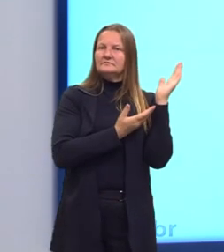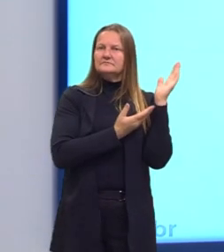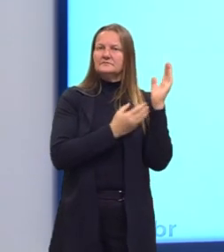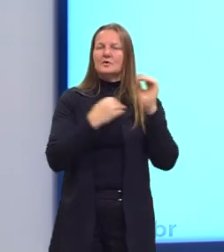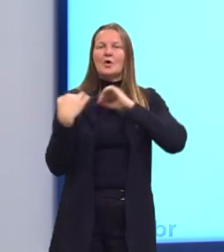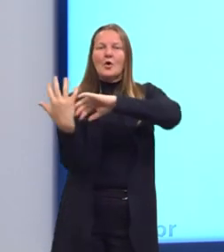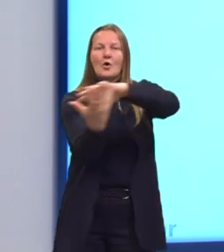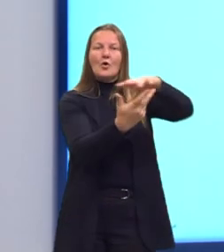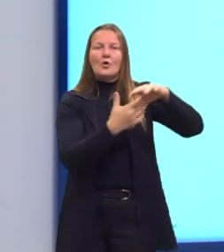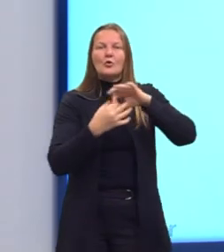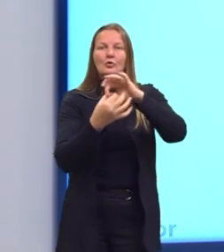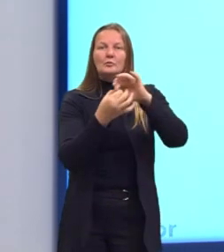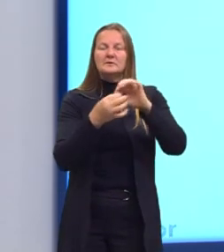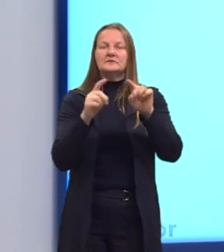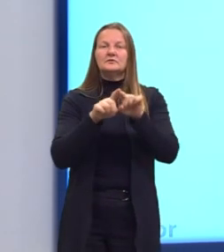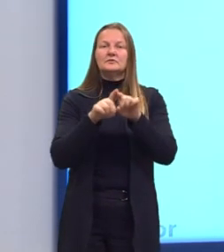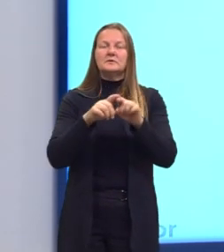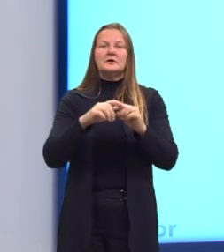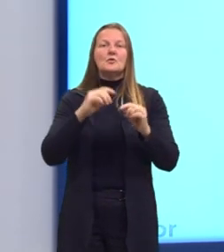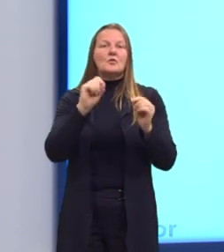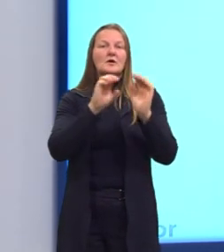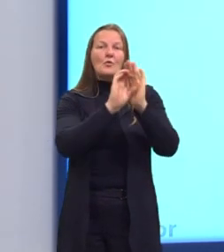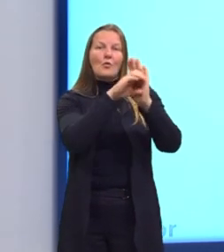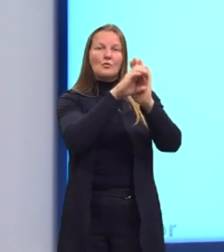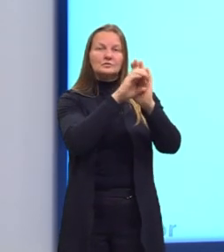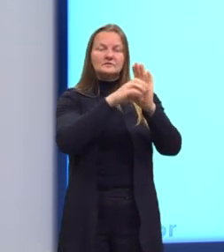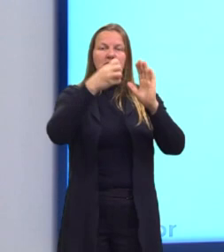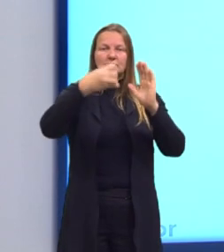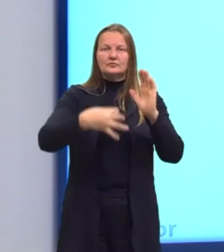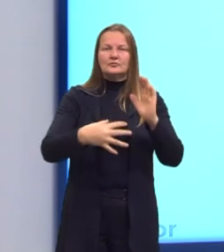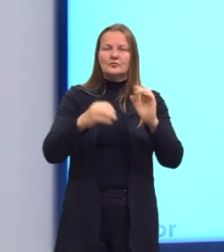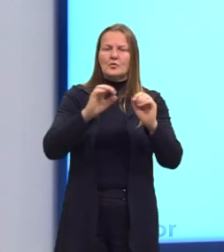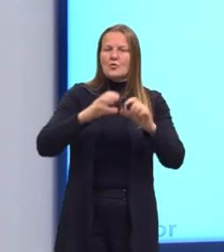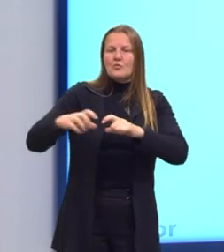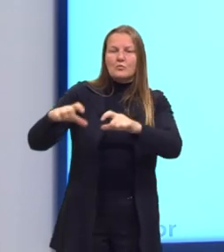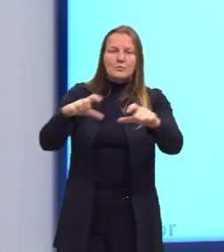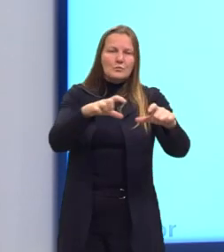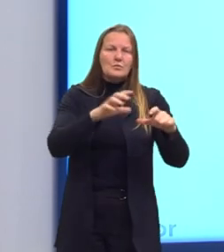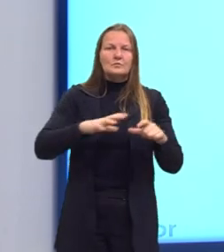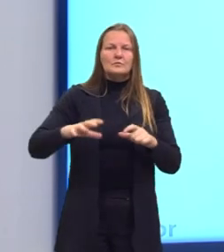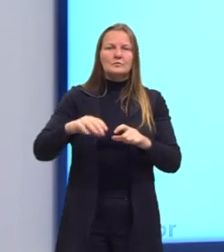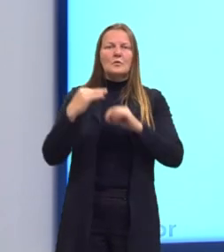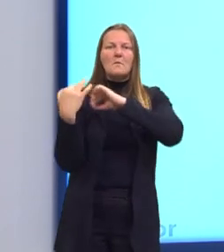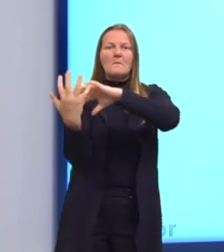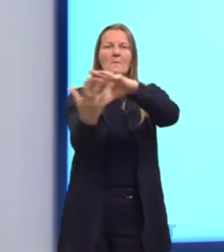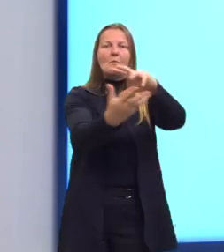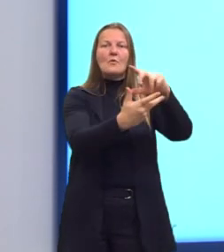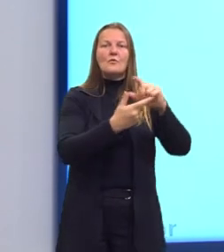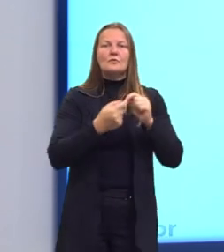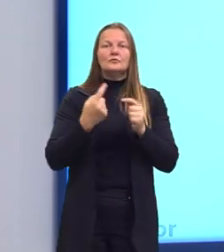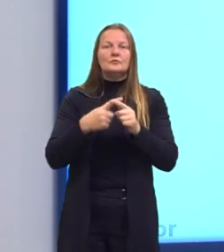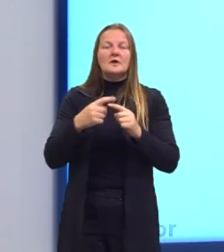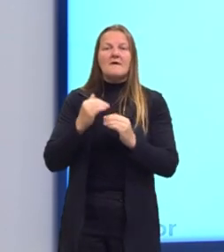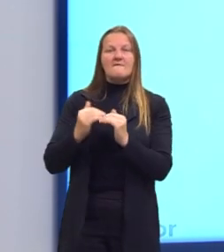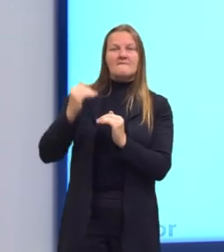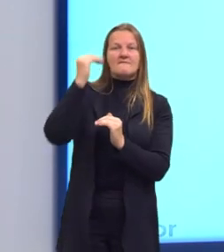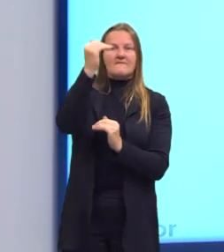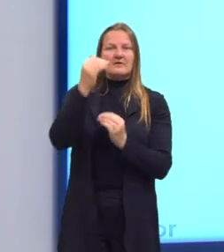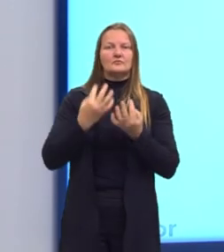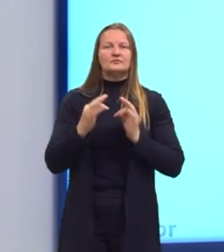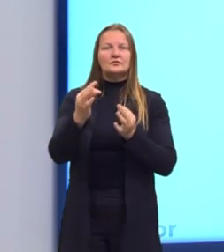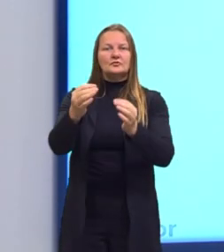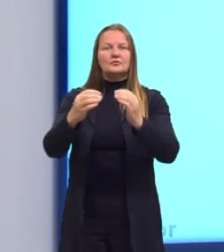Globalização é o nome dado ao fenômeno de integração do espaço mundial mediante os avanços técnicos dos setores de